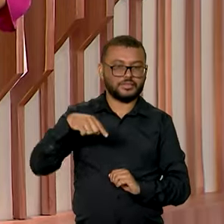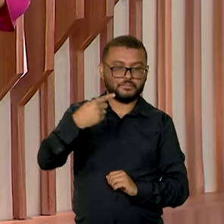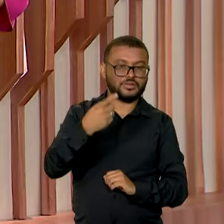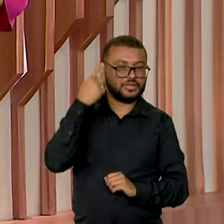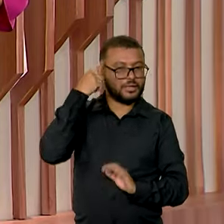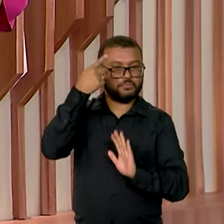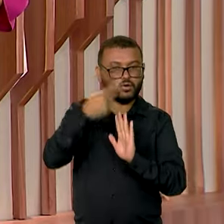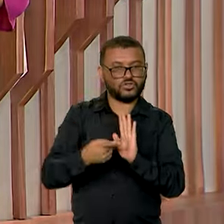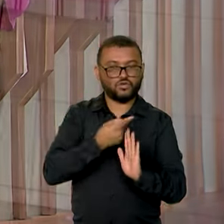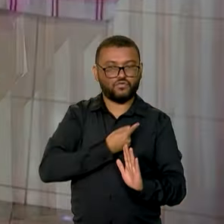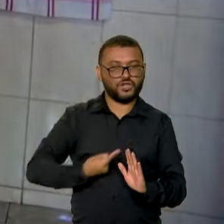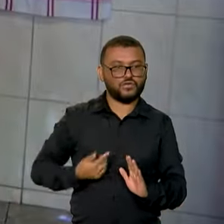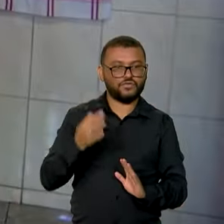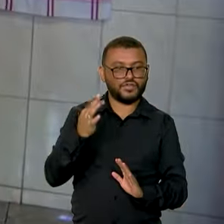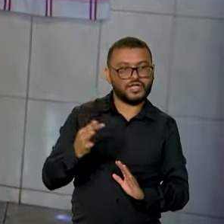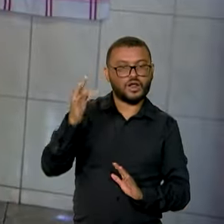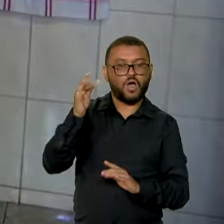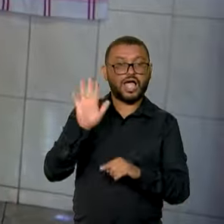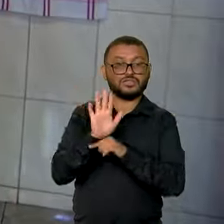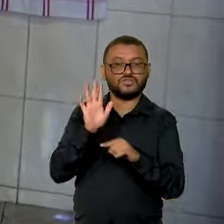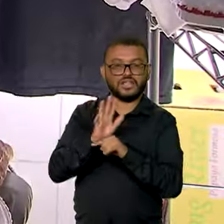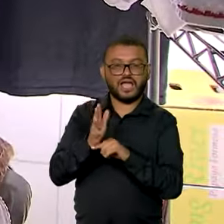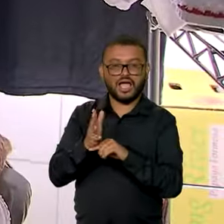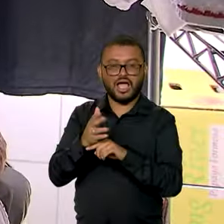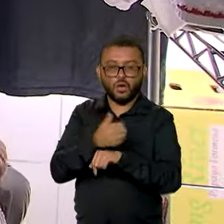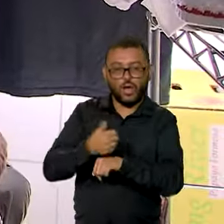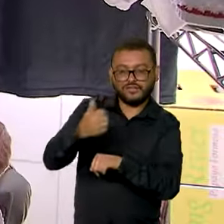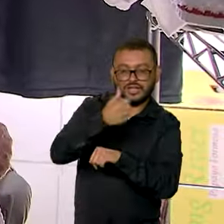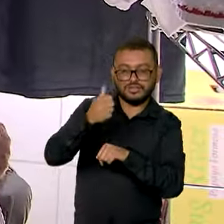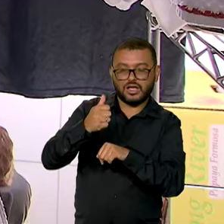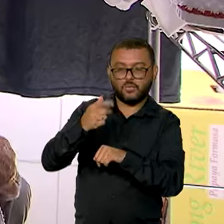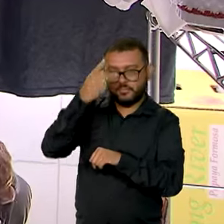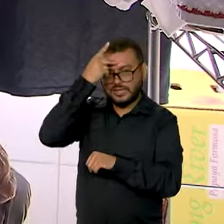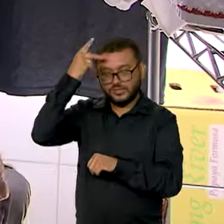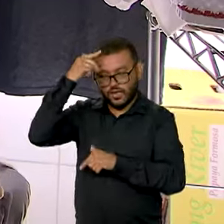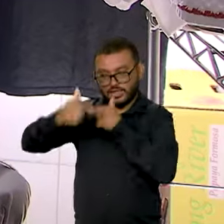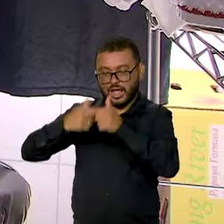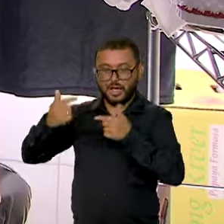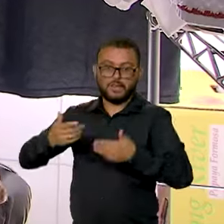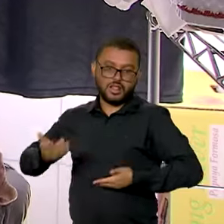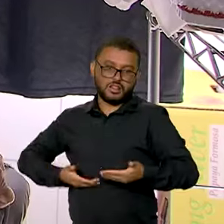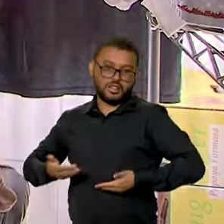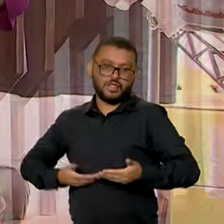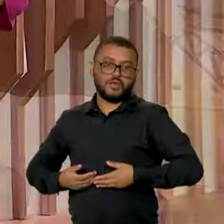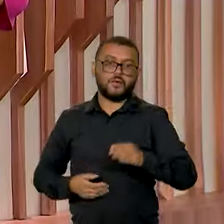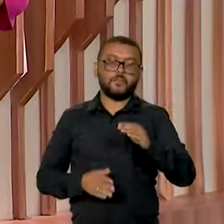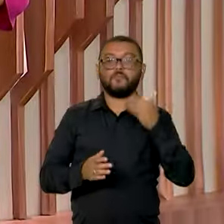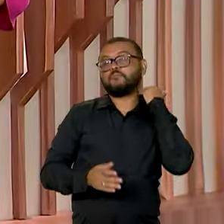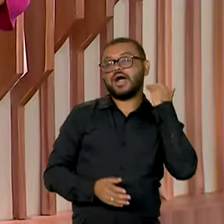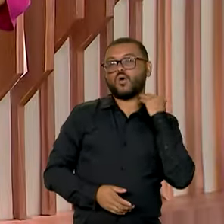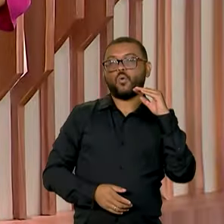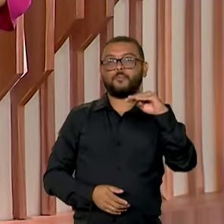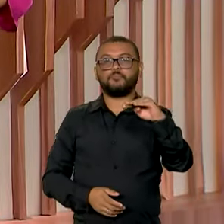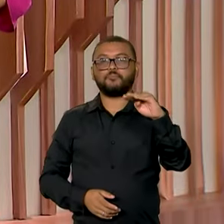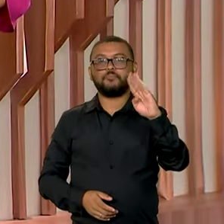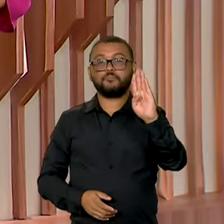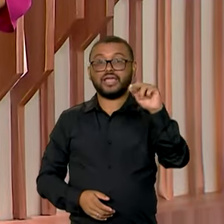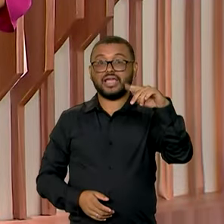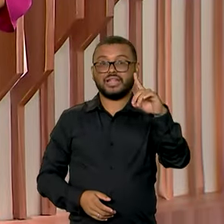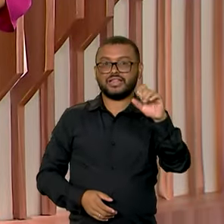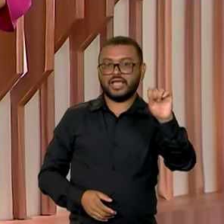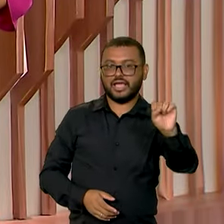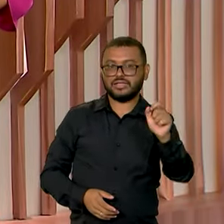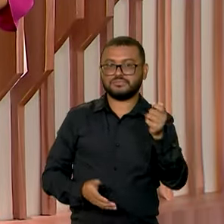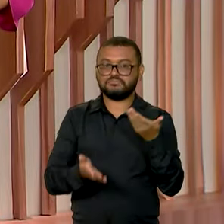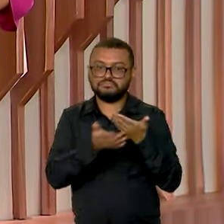seguir, projeto do Governo Federal vai ajudar na qualificação de trabalhadoras domésticas. E BNDES aprova mais 113